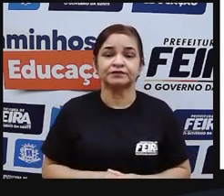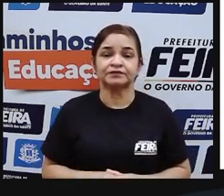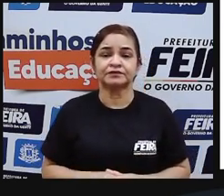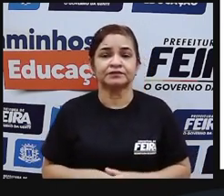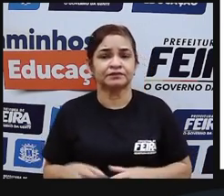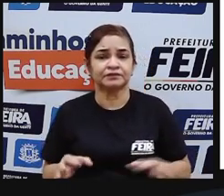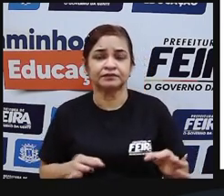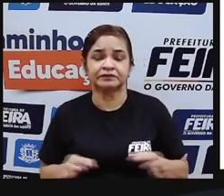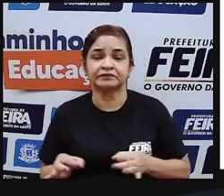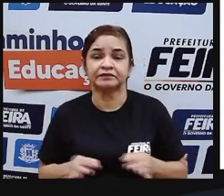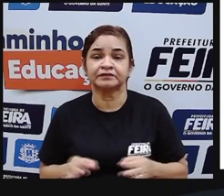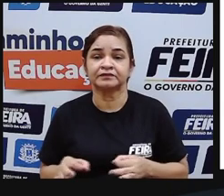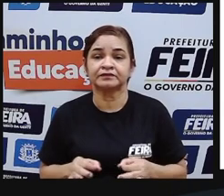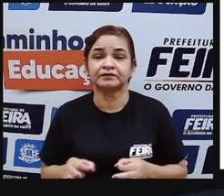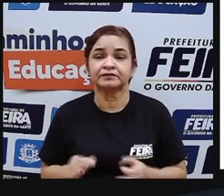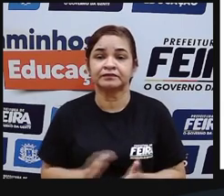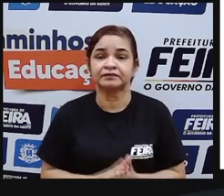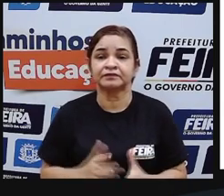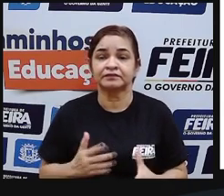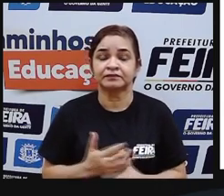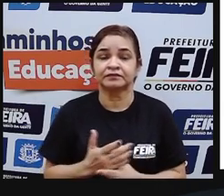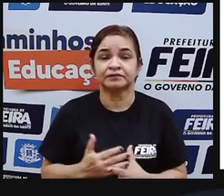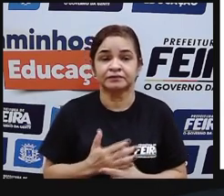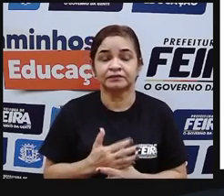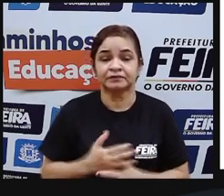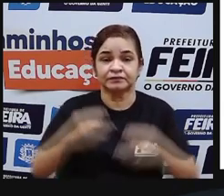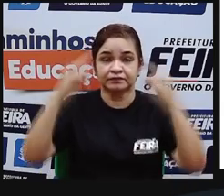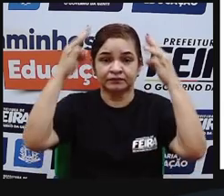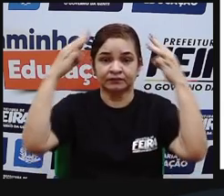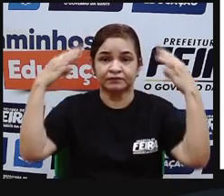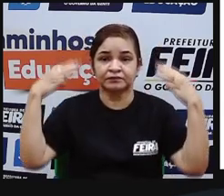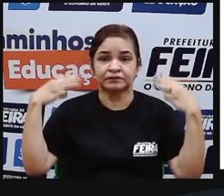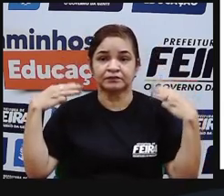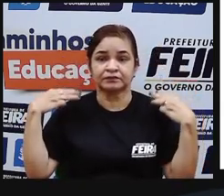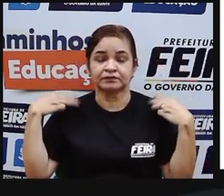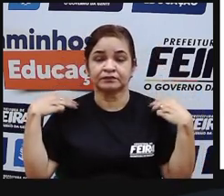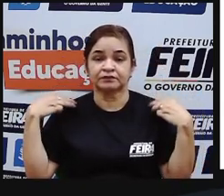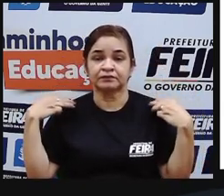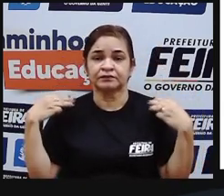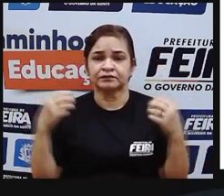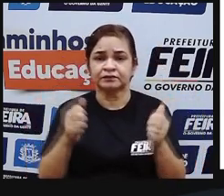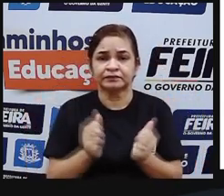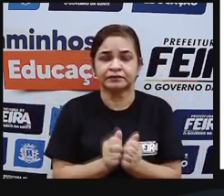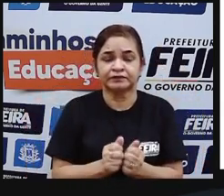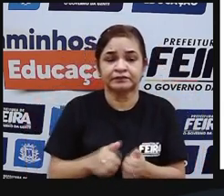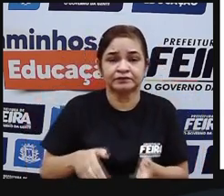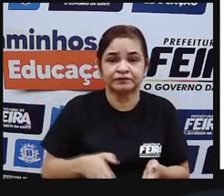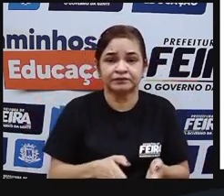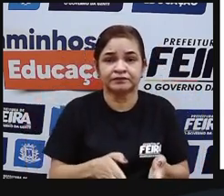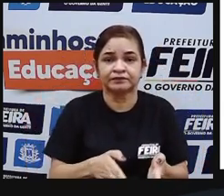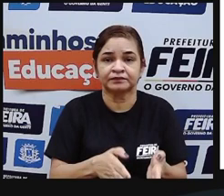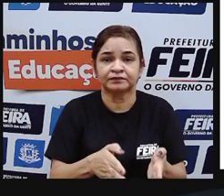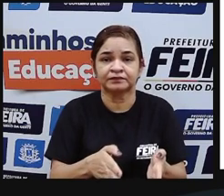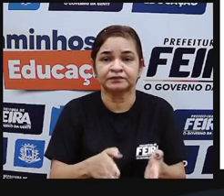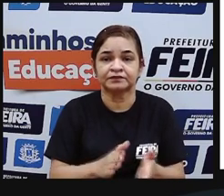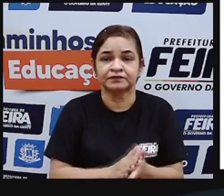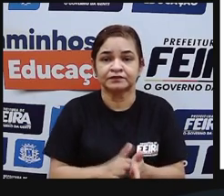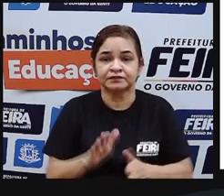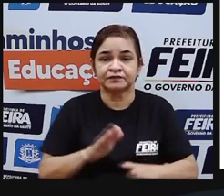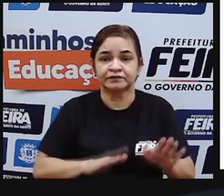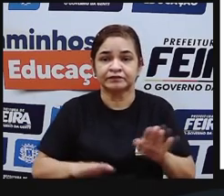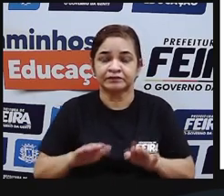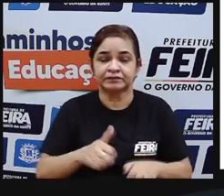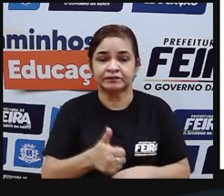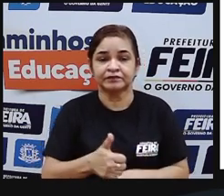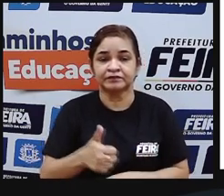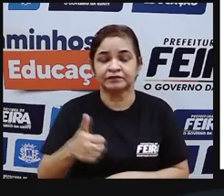estabeleceram-se onde hoje é a cidade do México as margens do lago Texcoco em meados do século